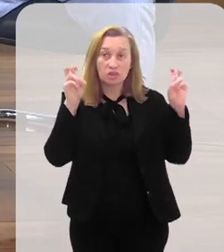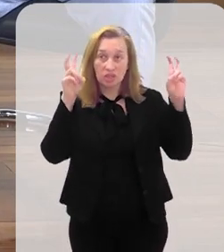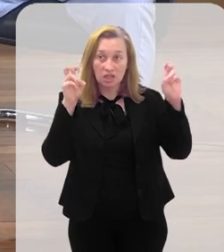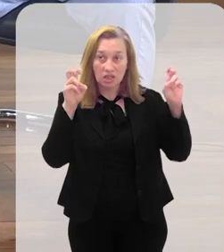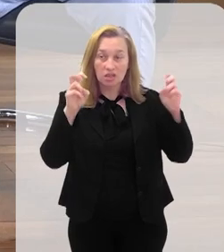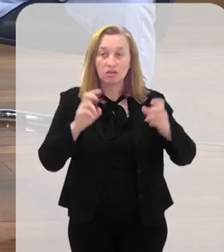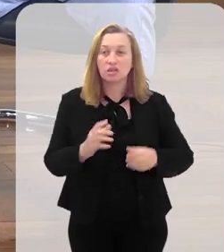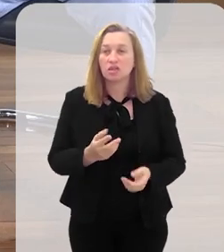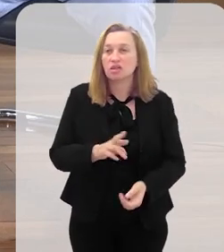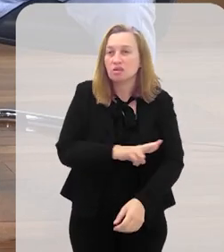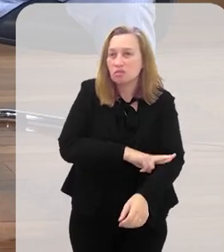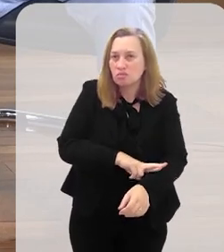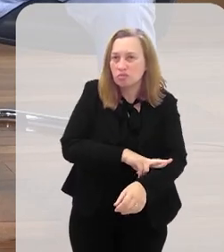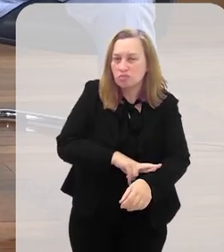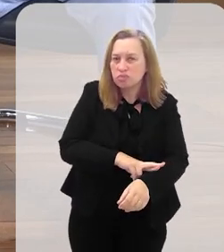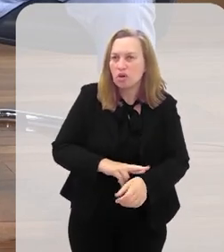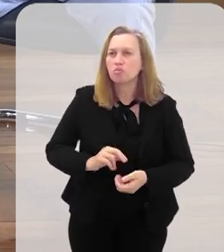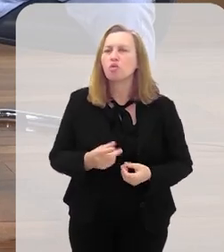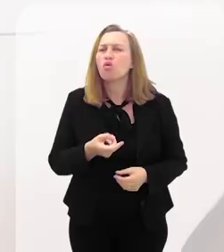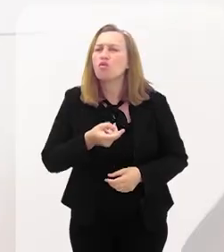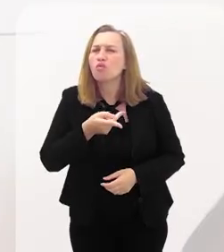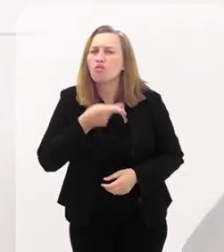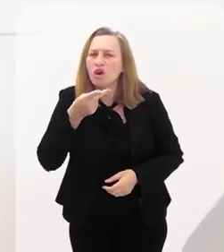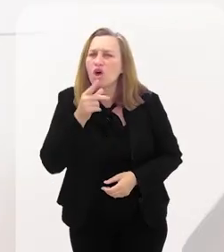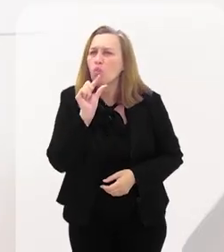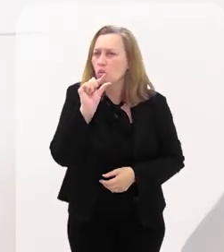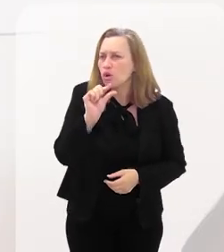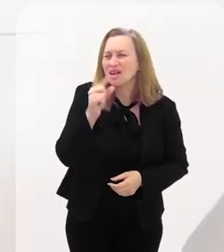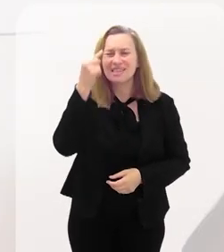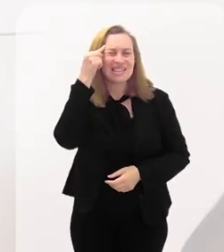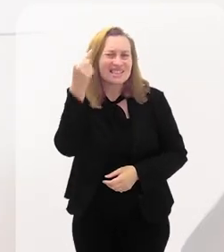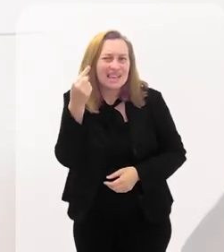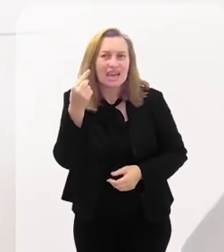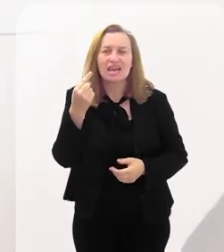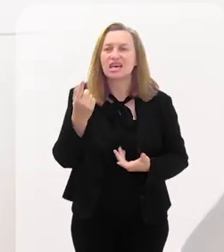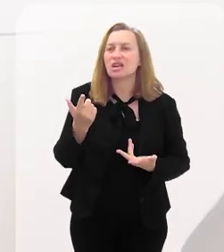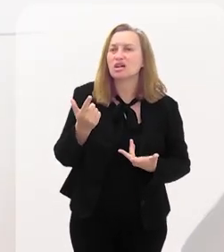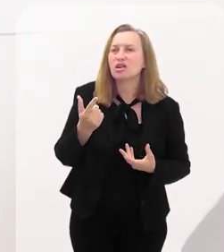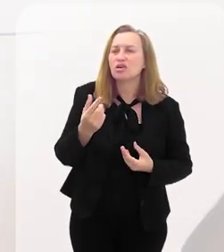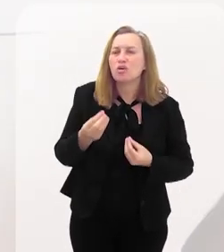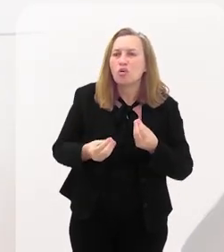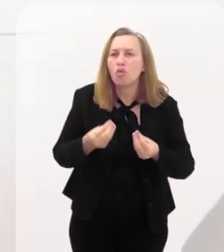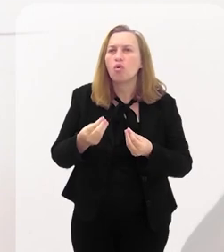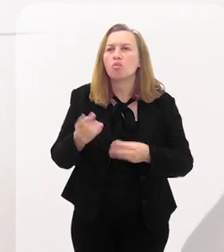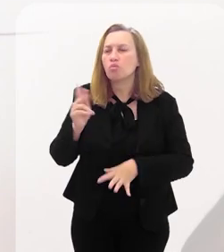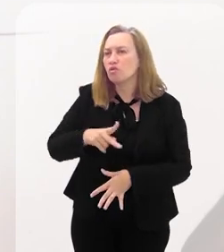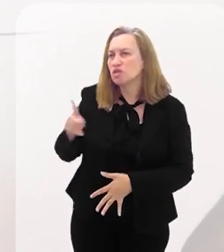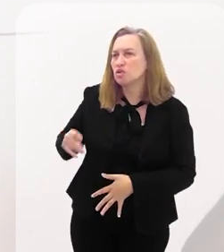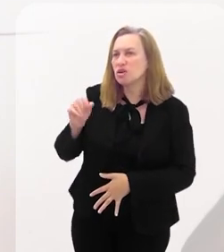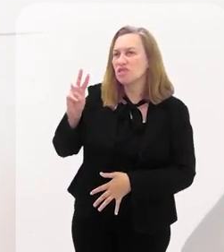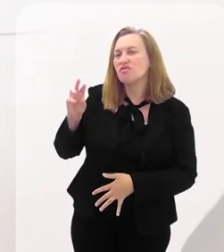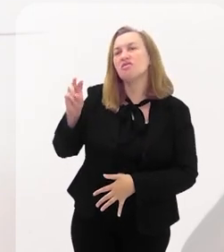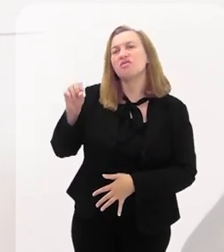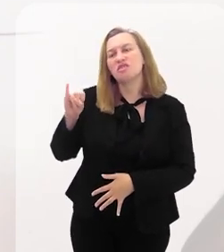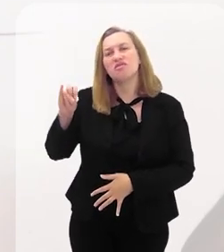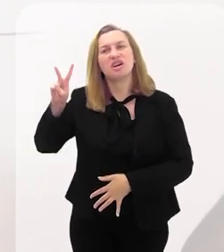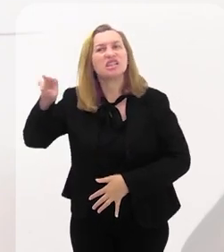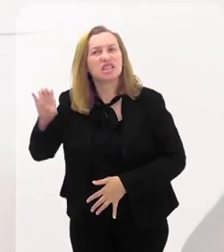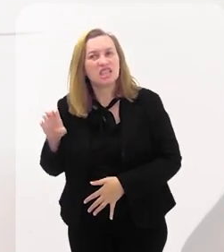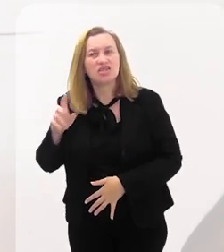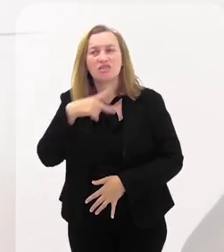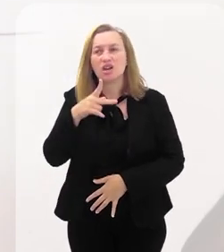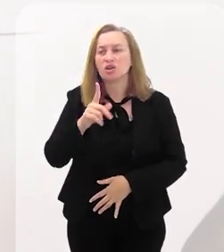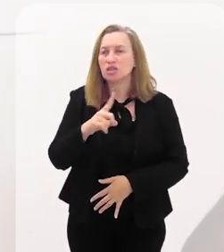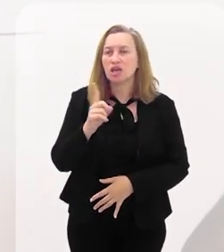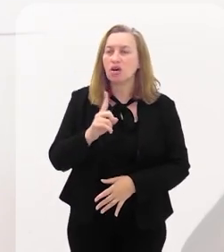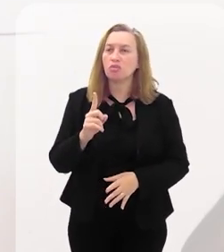tema da discriminação racial. Então, um pouquinho isso. Essa ideia aparente, hegemônica, como disse o professor Ivone, de que nós não